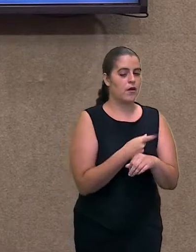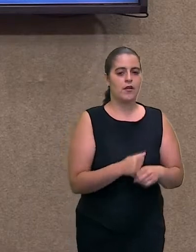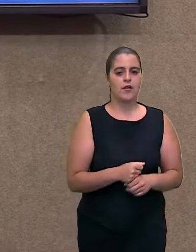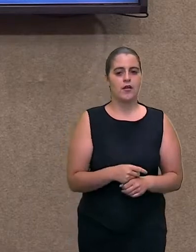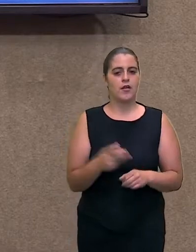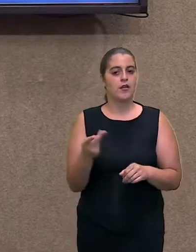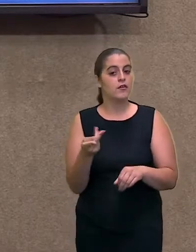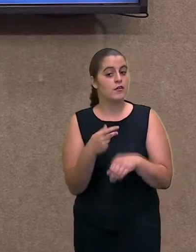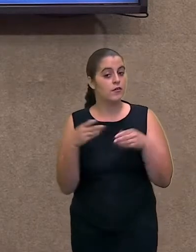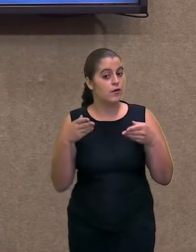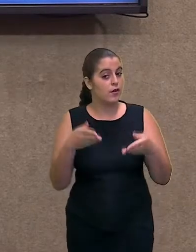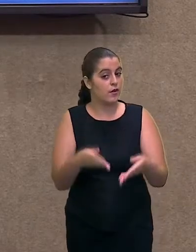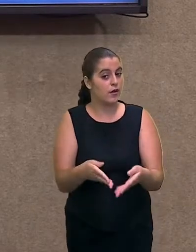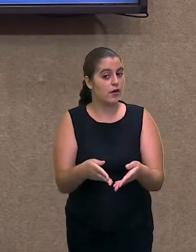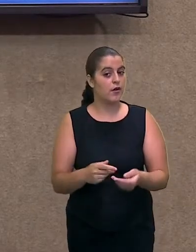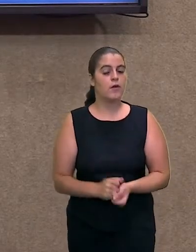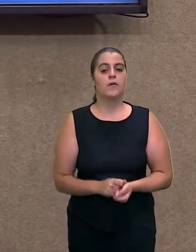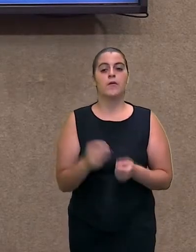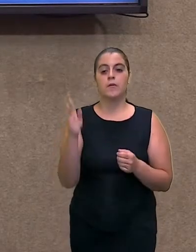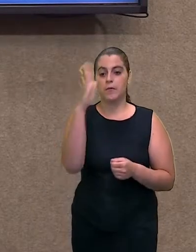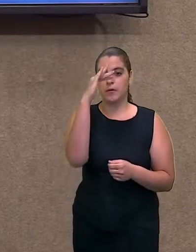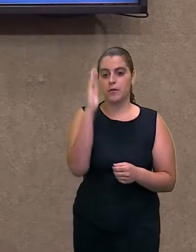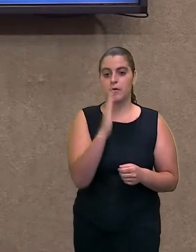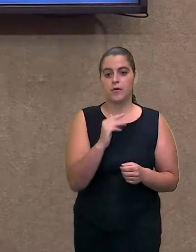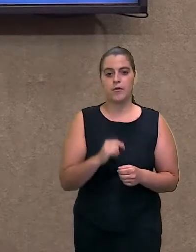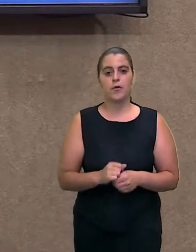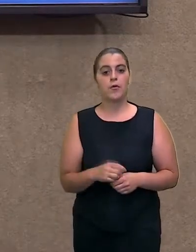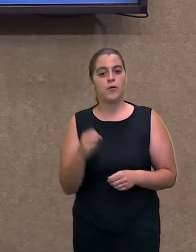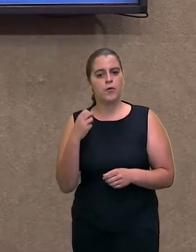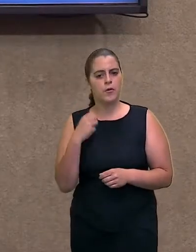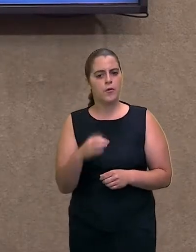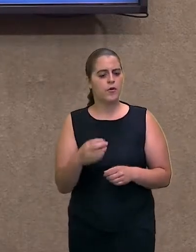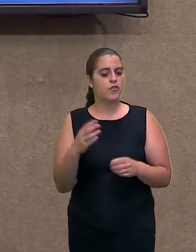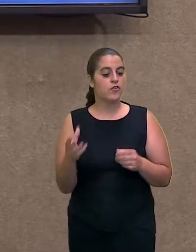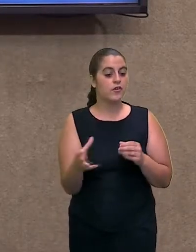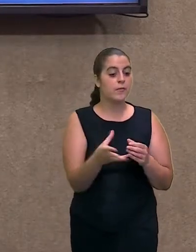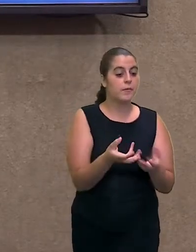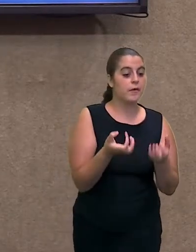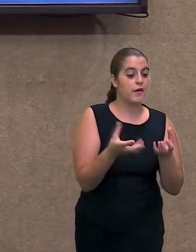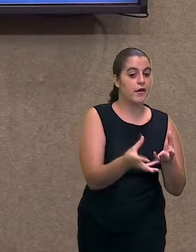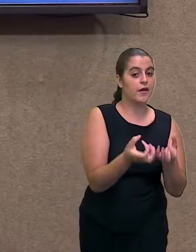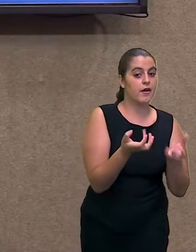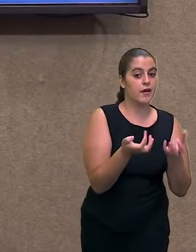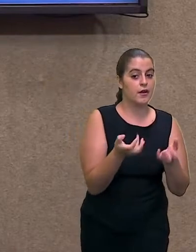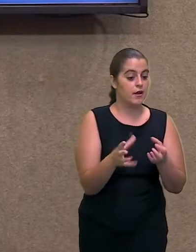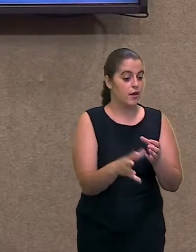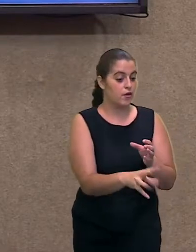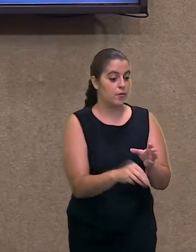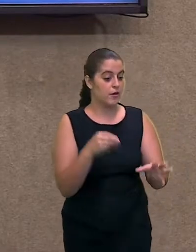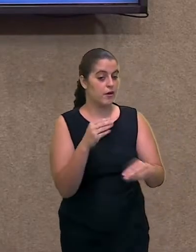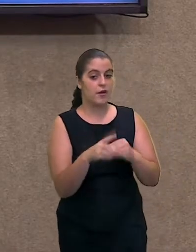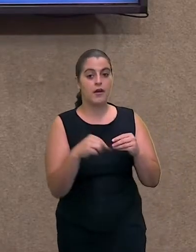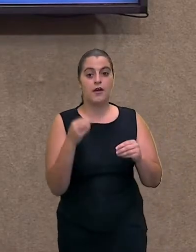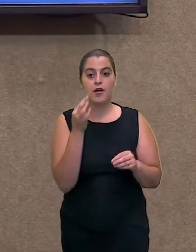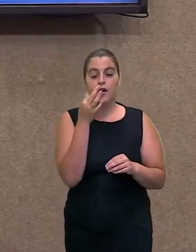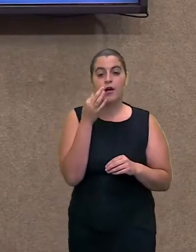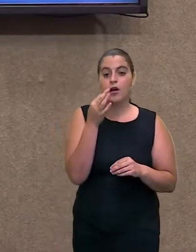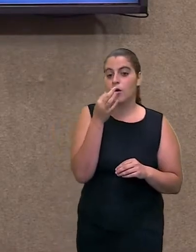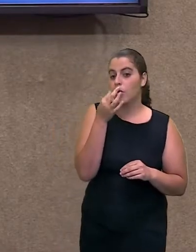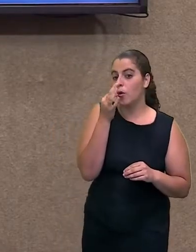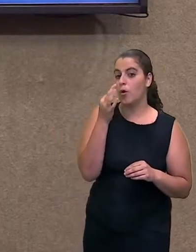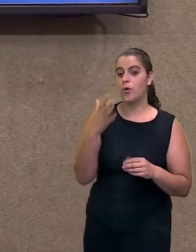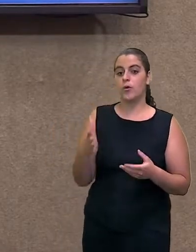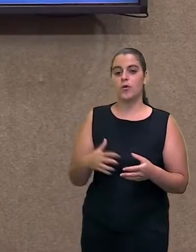Eles vieram com o intuito mesmo de ganhar. E eles trouxeram com eles as doenças do